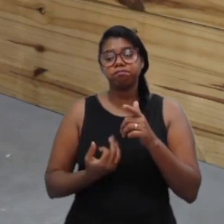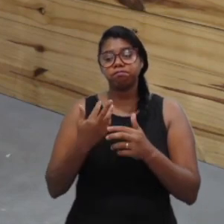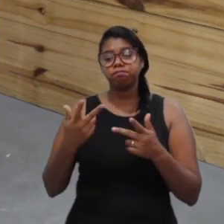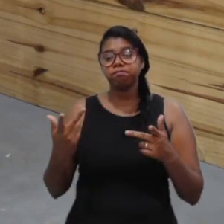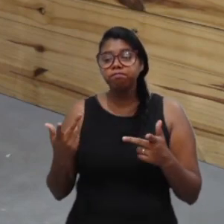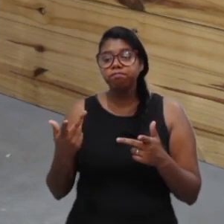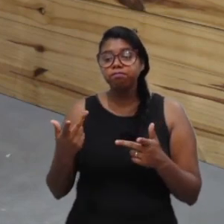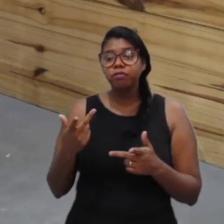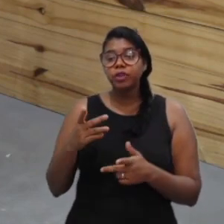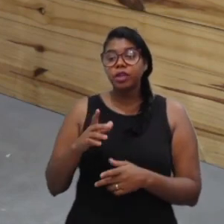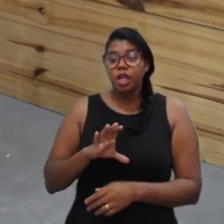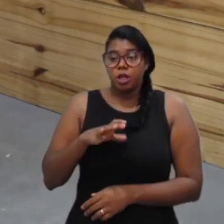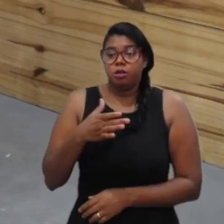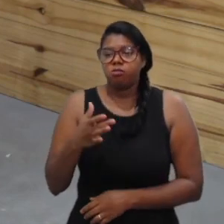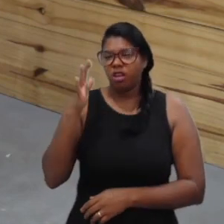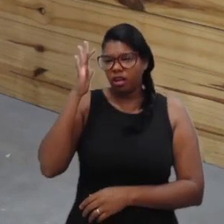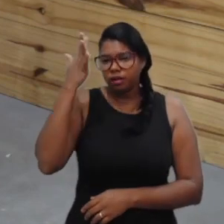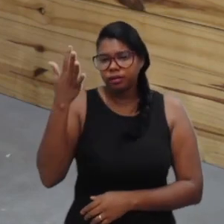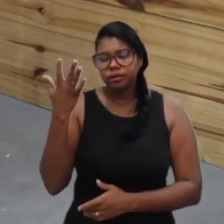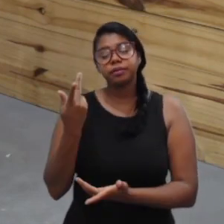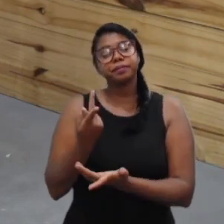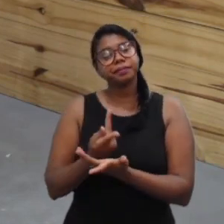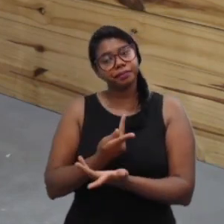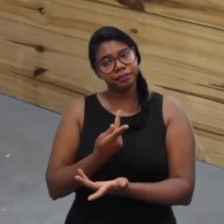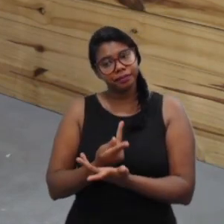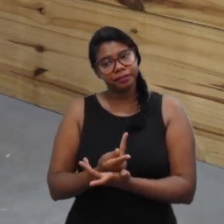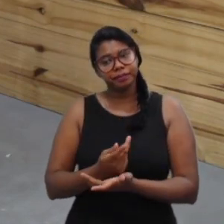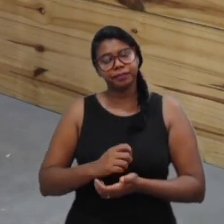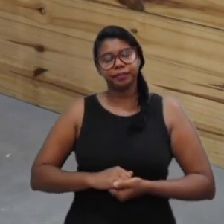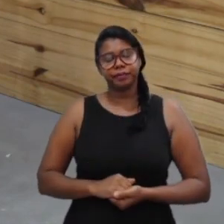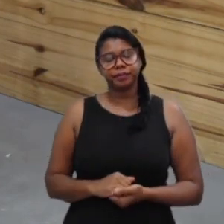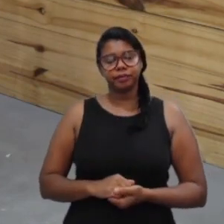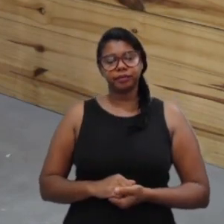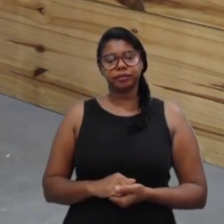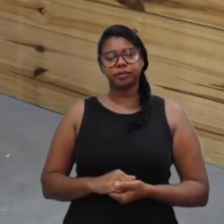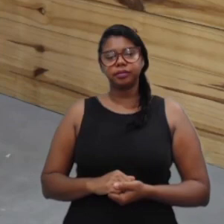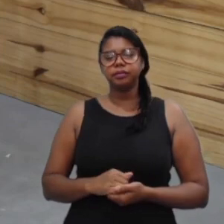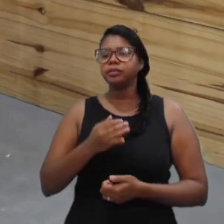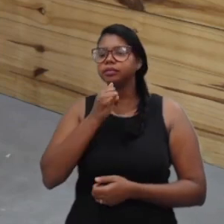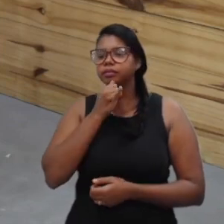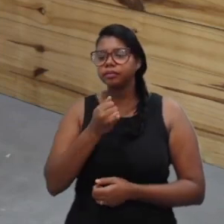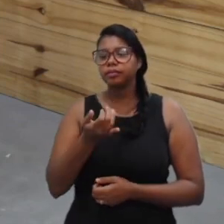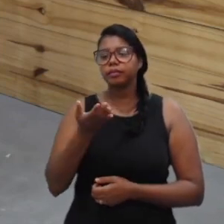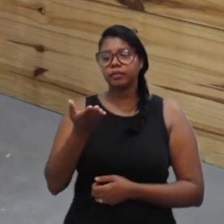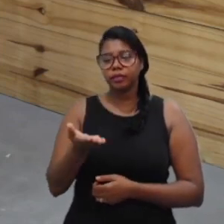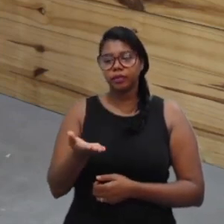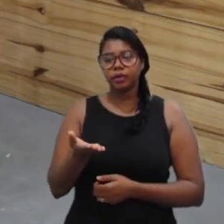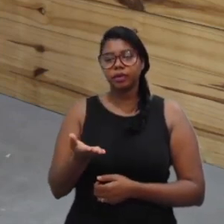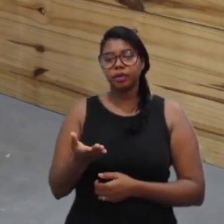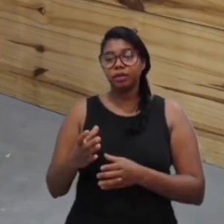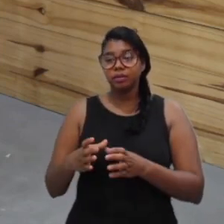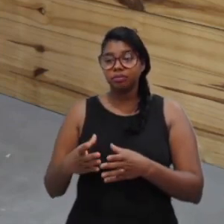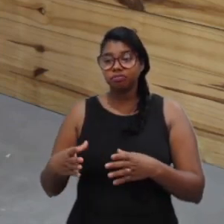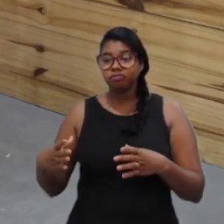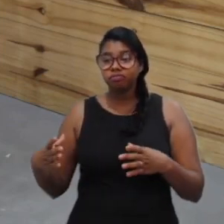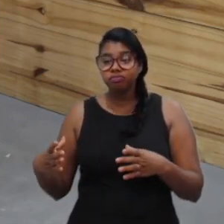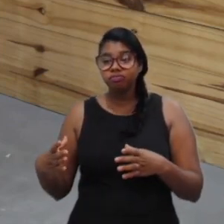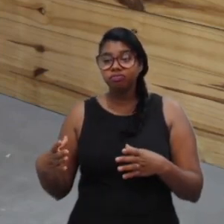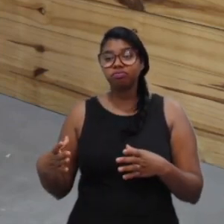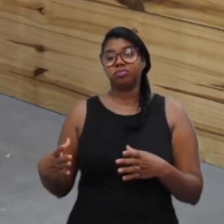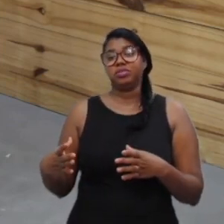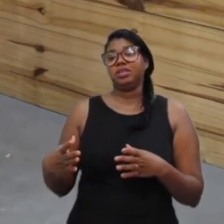toma uma decisão errada. Por exemplo, você vai aumentar a sua equipe, mas está mal